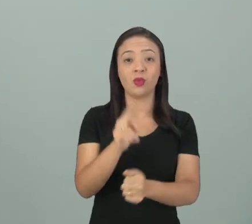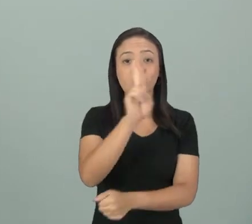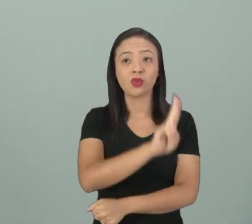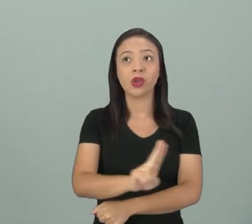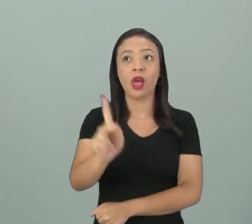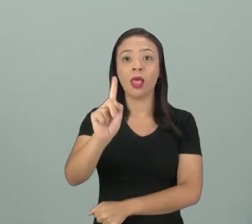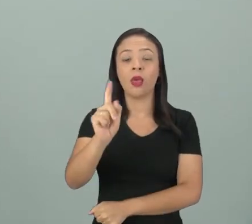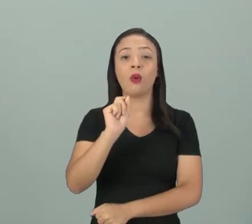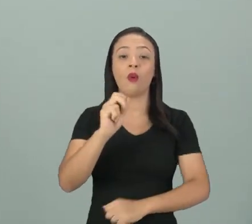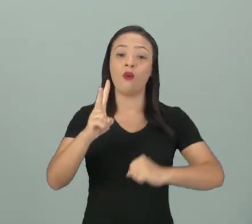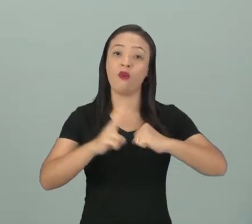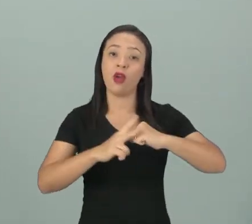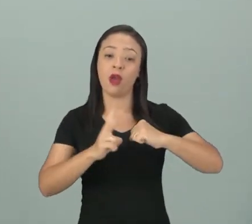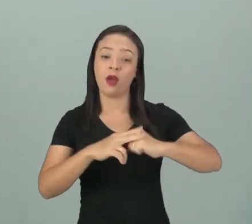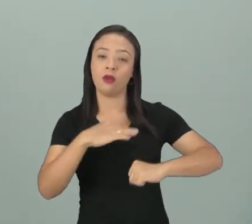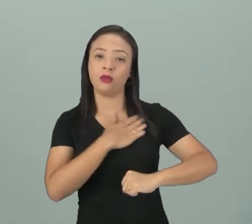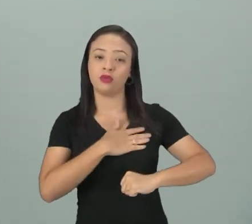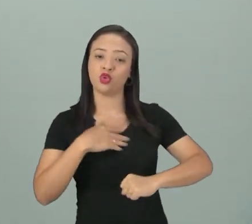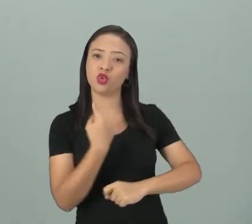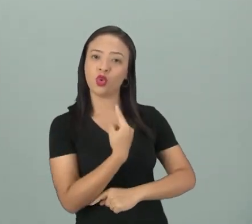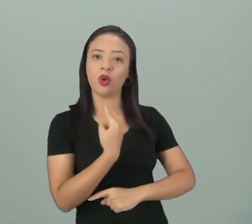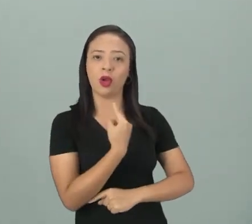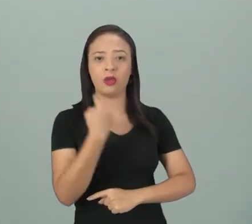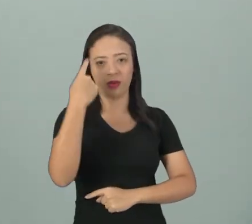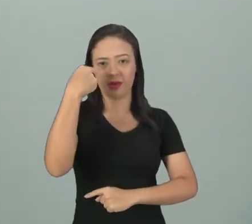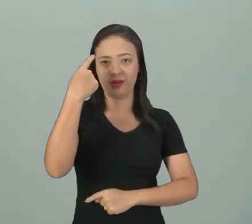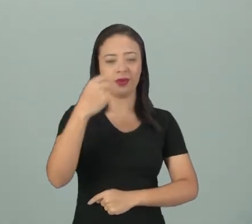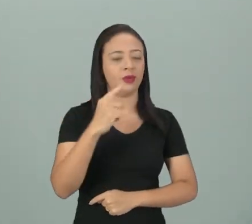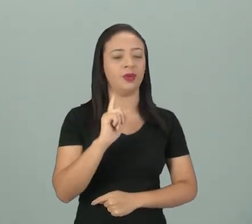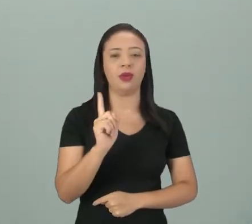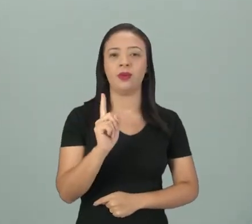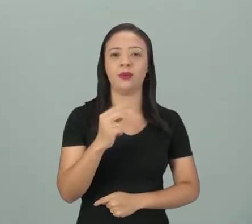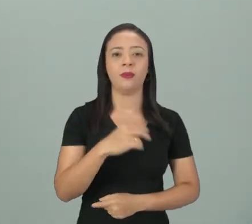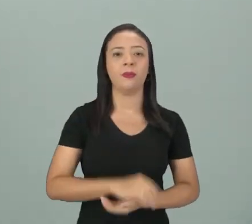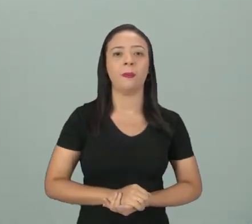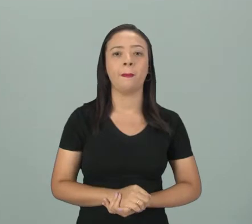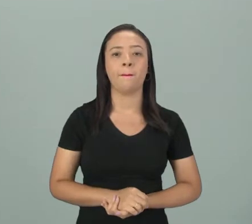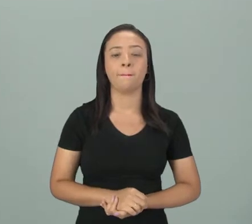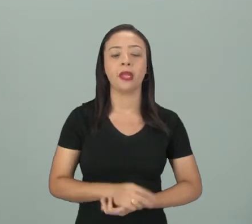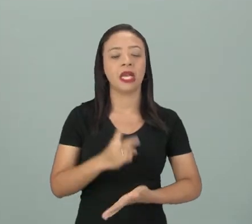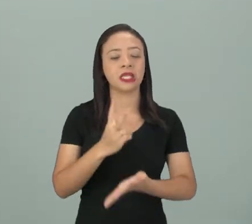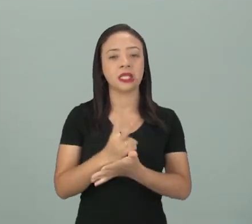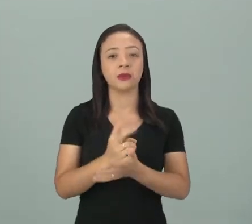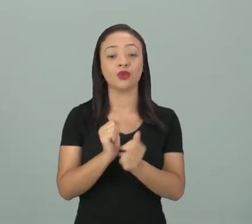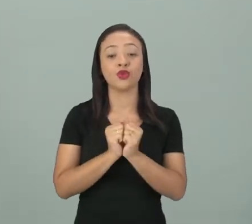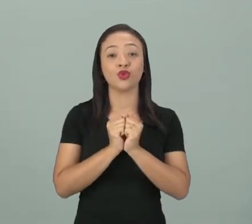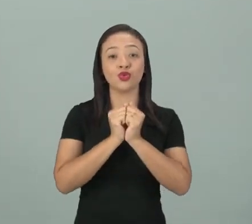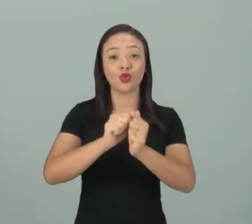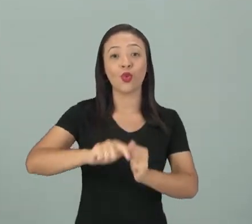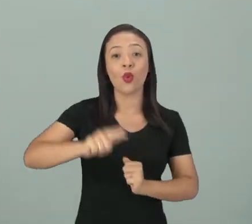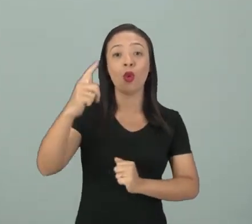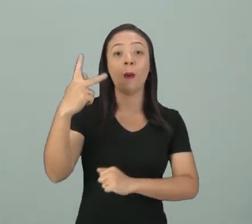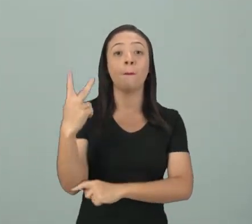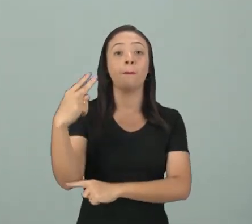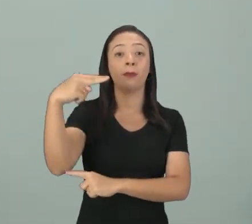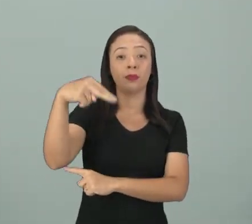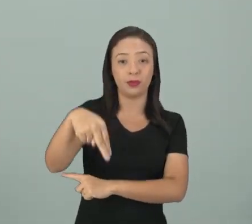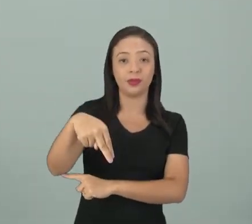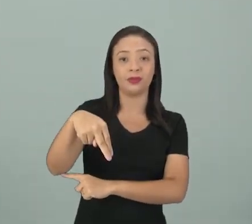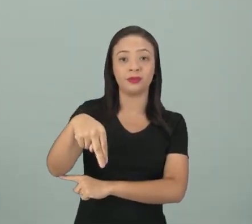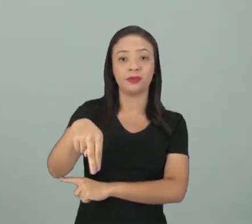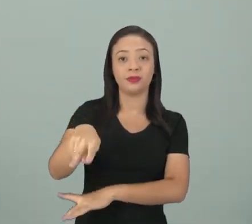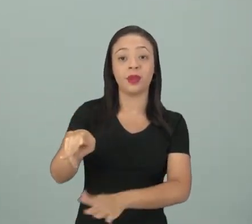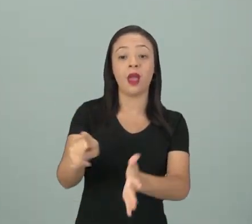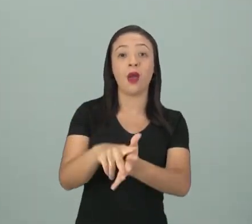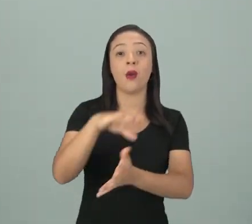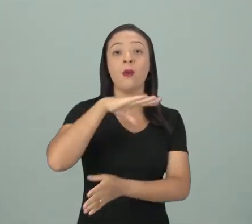o verbo gostar sozinho na língua espanhola. Ele vai acompanhado de um pronome, tá? Um pronome esse, que no